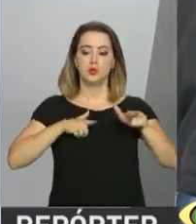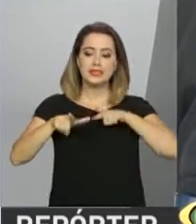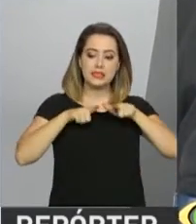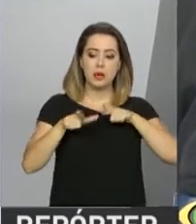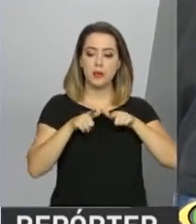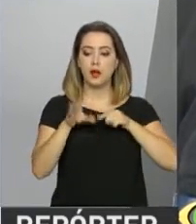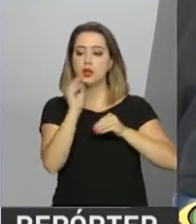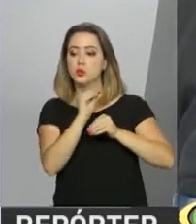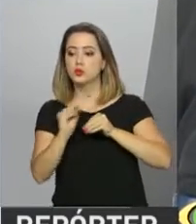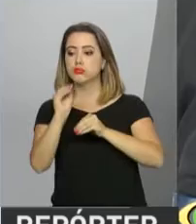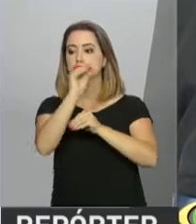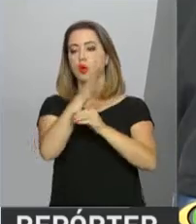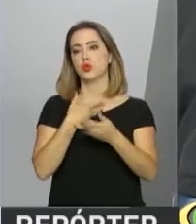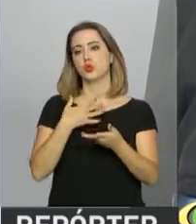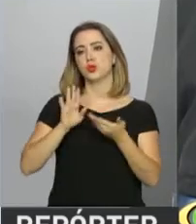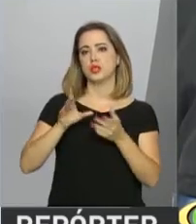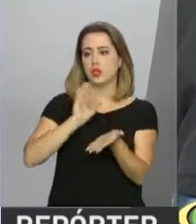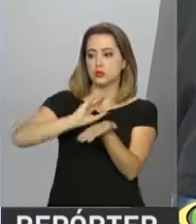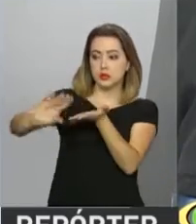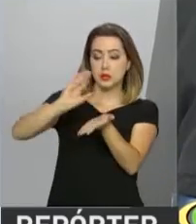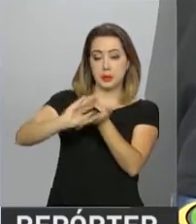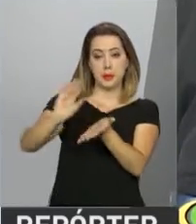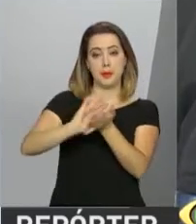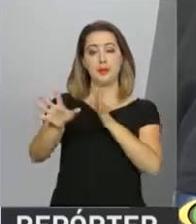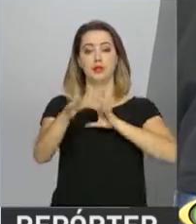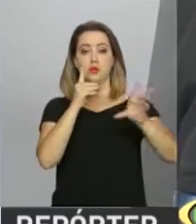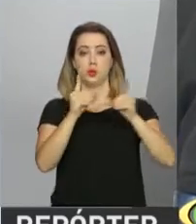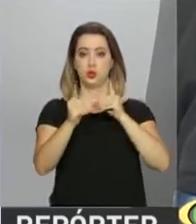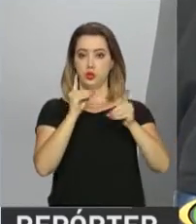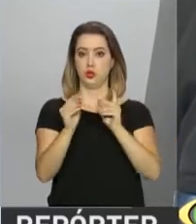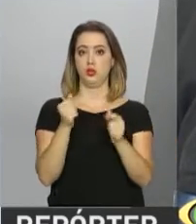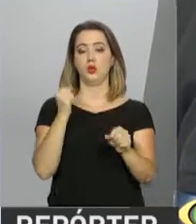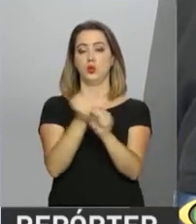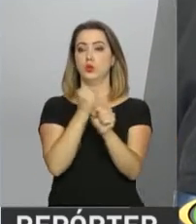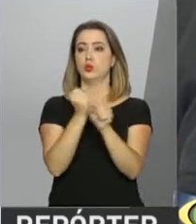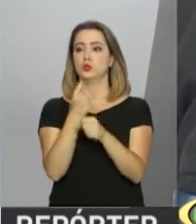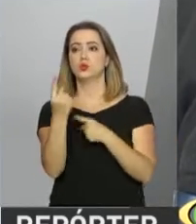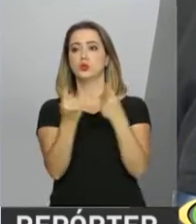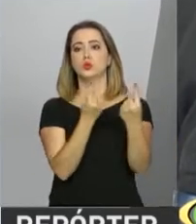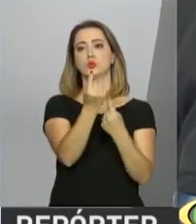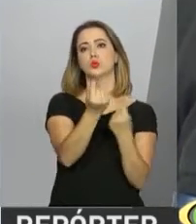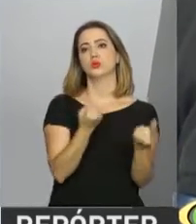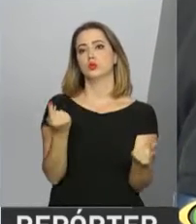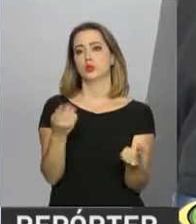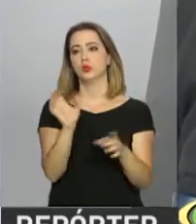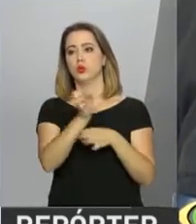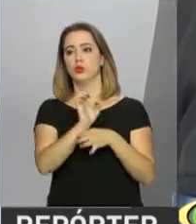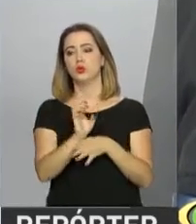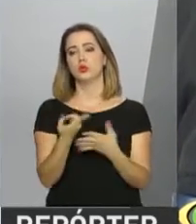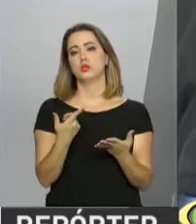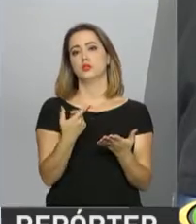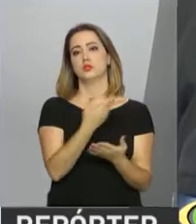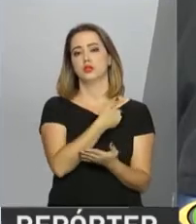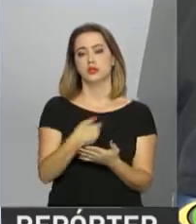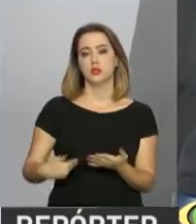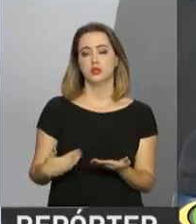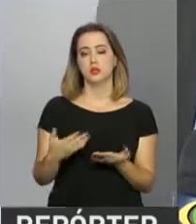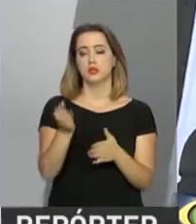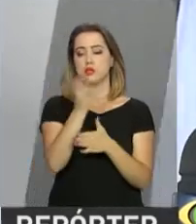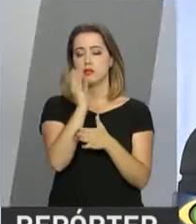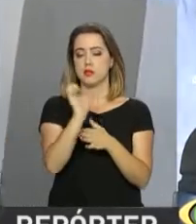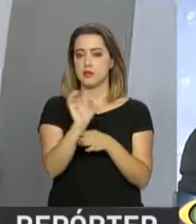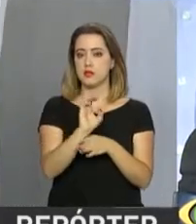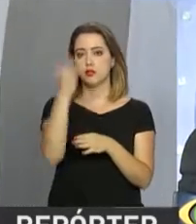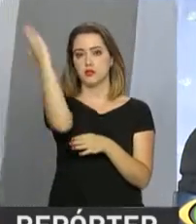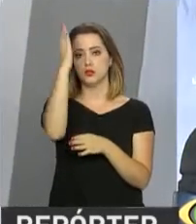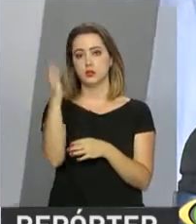de repasses de acordo com o diálogo que está sendo construído com cada estado da federação. Então nós temos ações